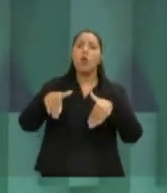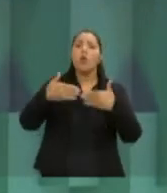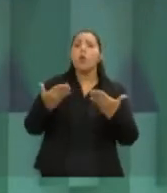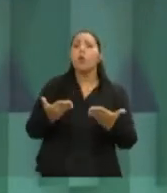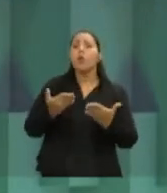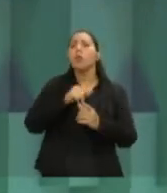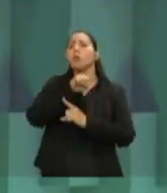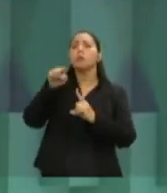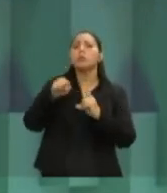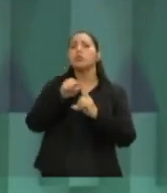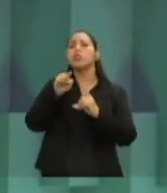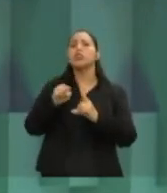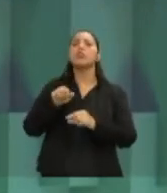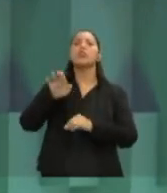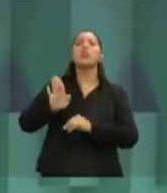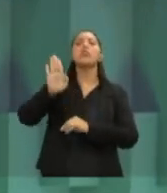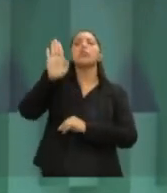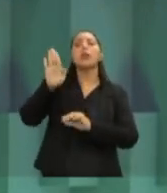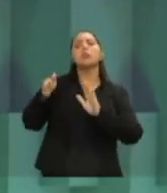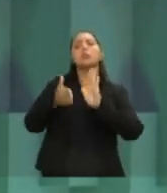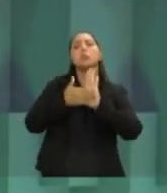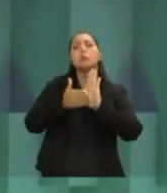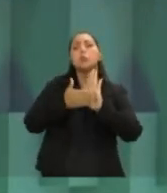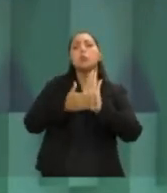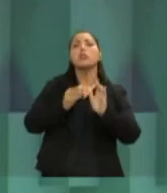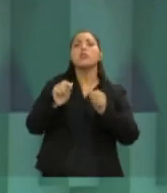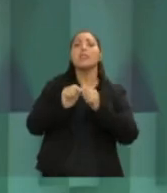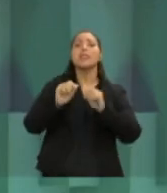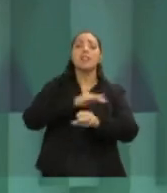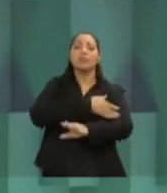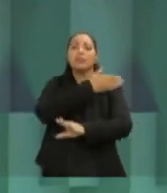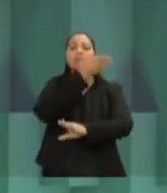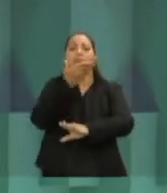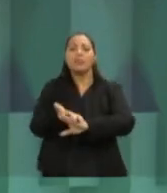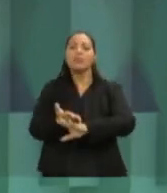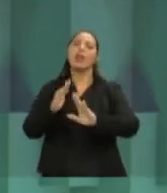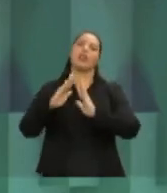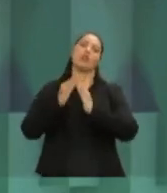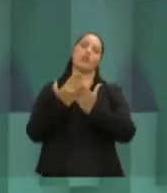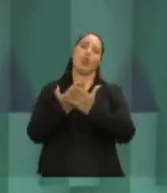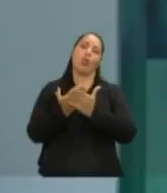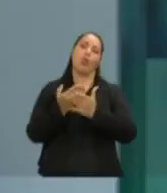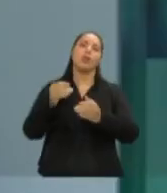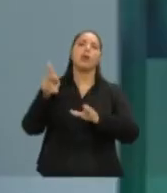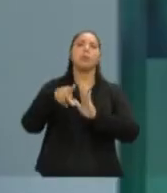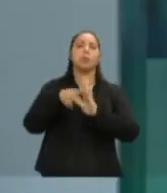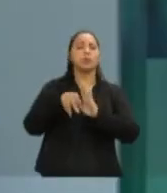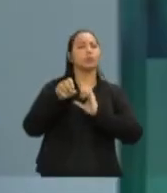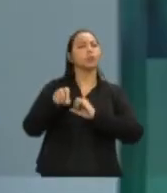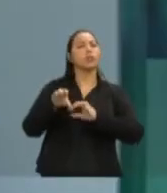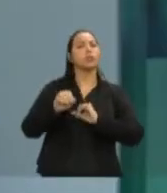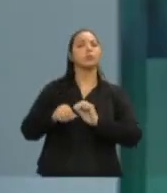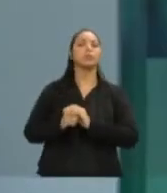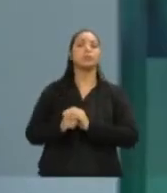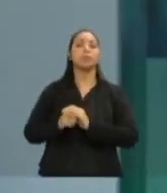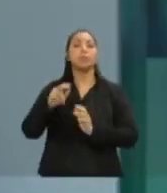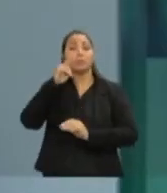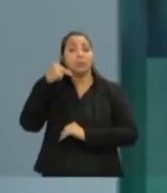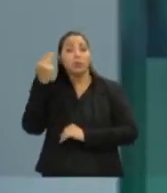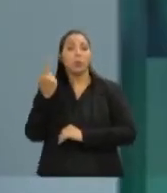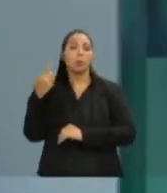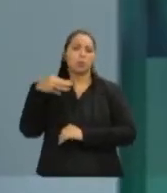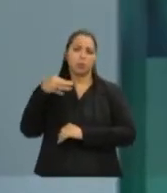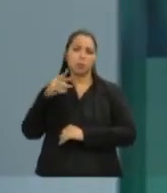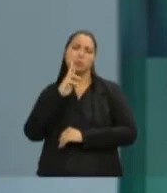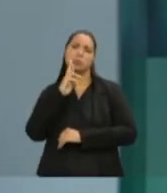crianças na escola em tempo integral e também todas as crianças seguindo o plano municipal de educação? Candidato Pasolini, 1 minuto e 30 segundos para a sua